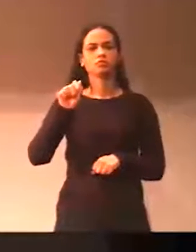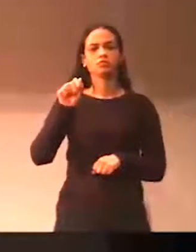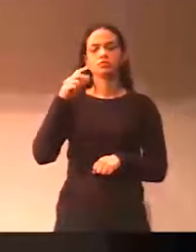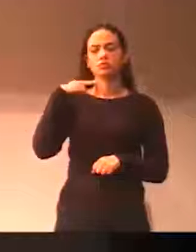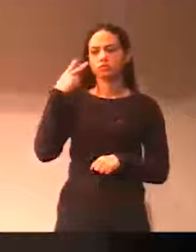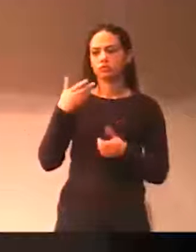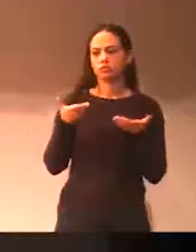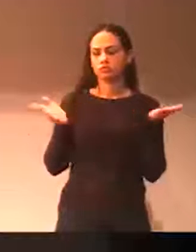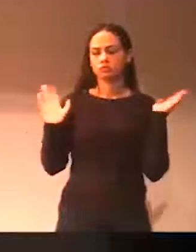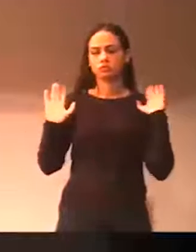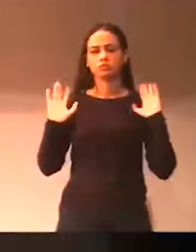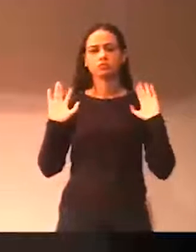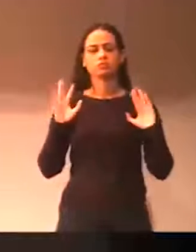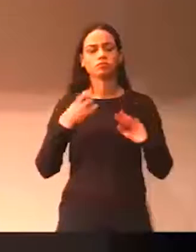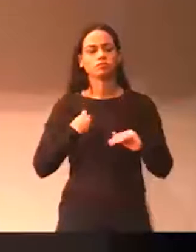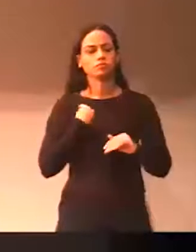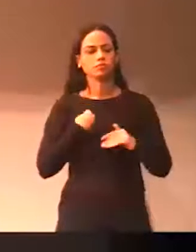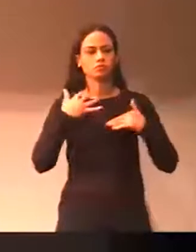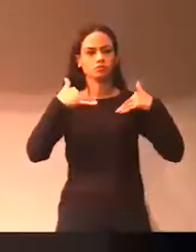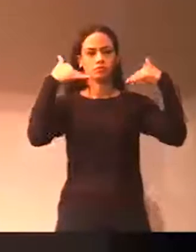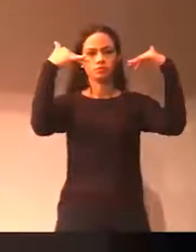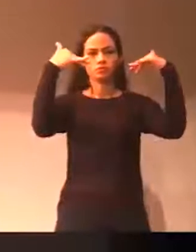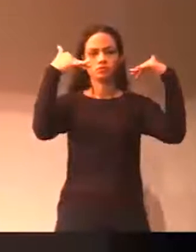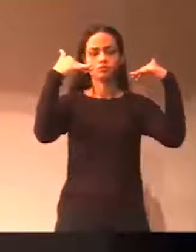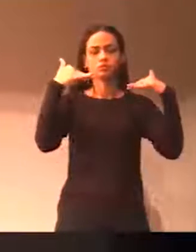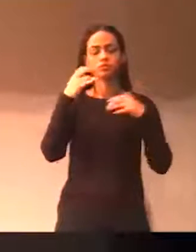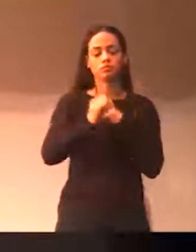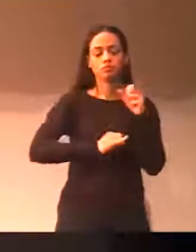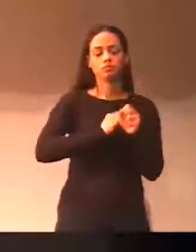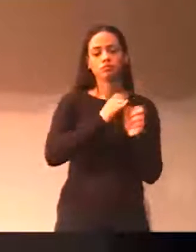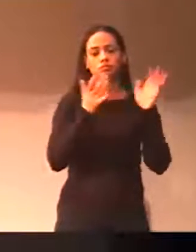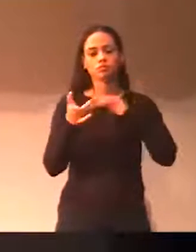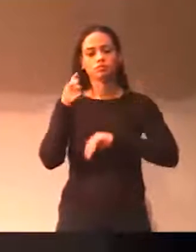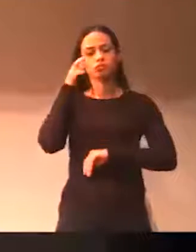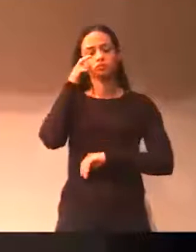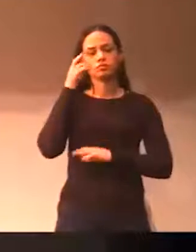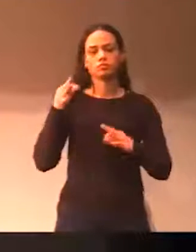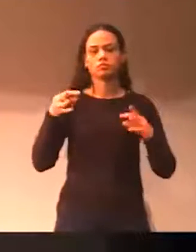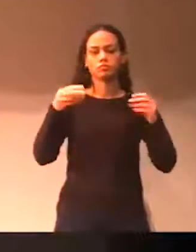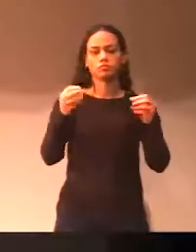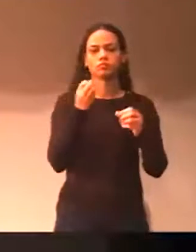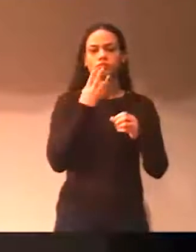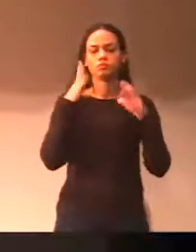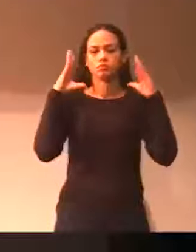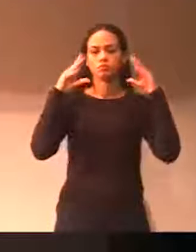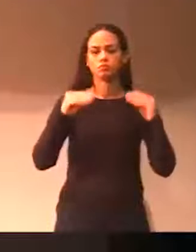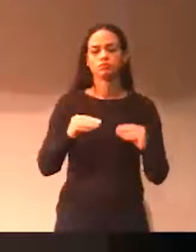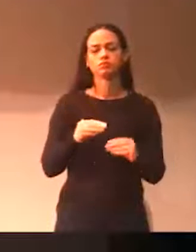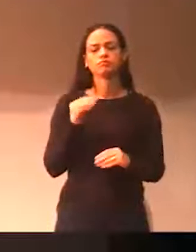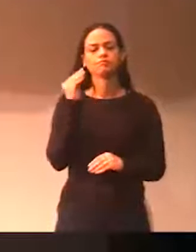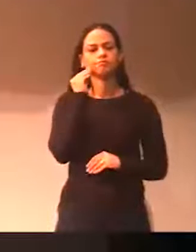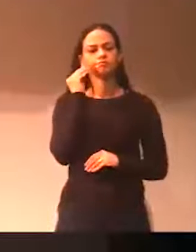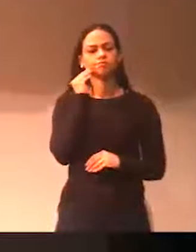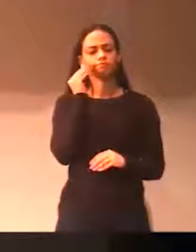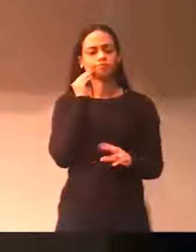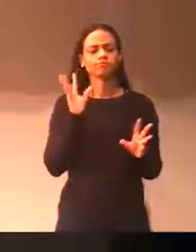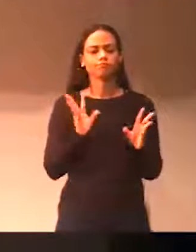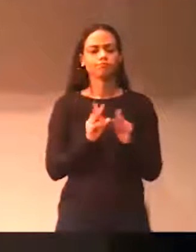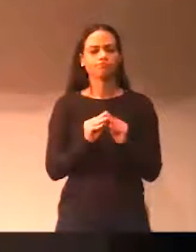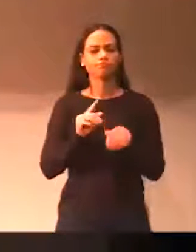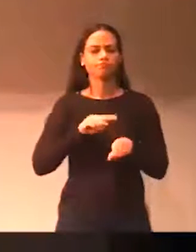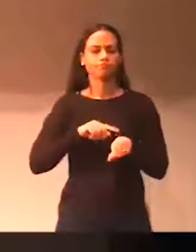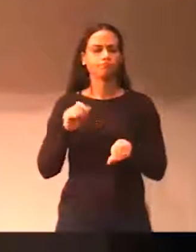presente, que nos prestigia aqui no teatro e também o público em casa. Vou tentar ser mais objetivo para aproveitar melhor o tempo.